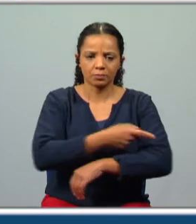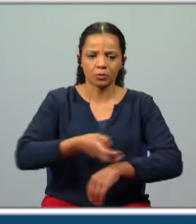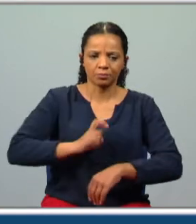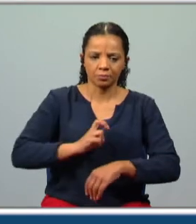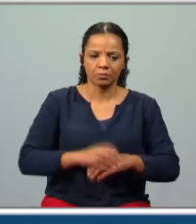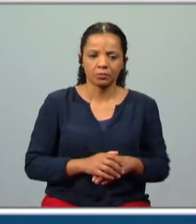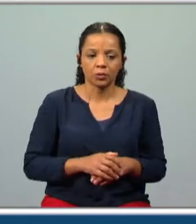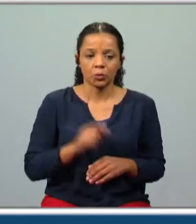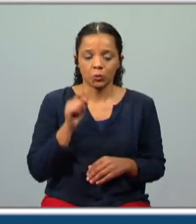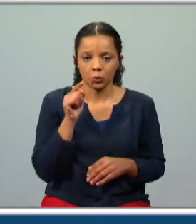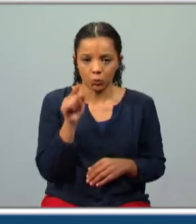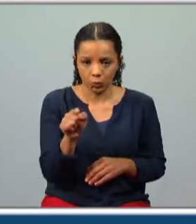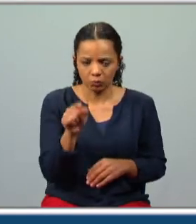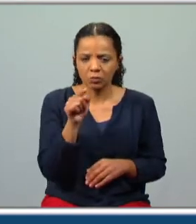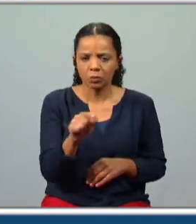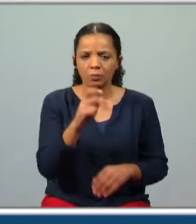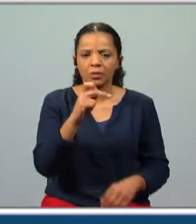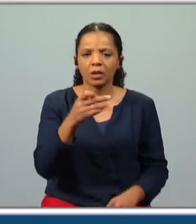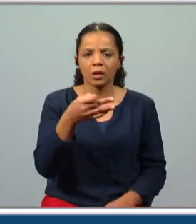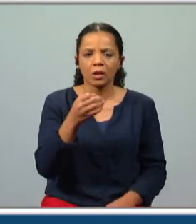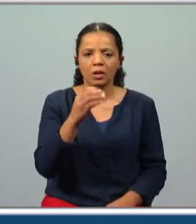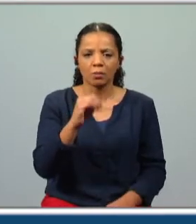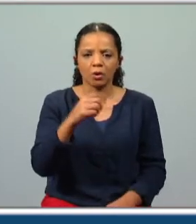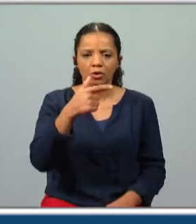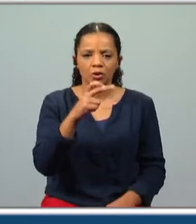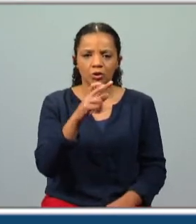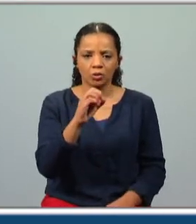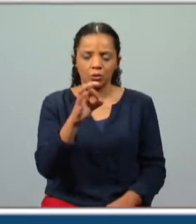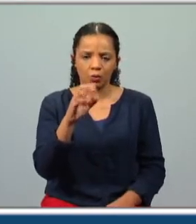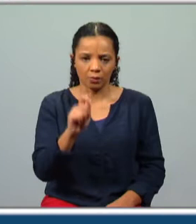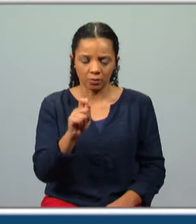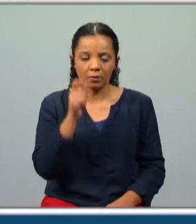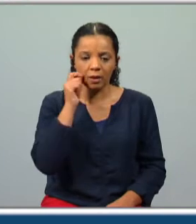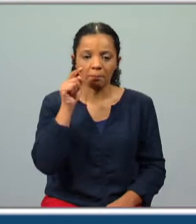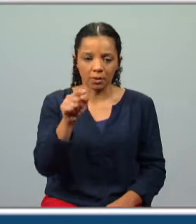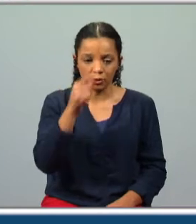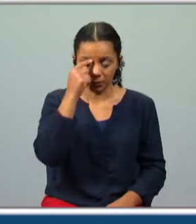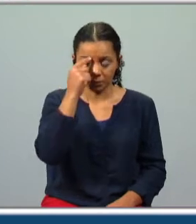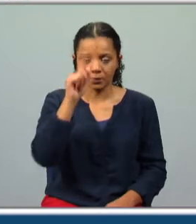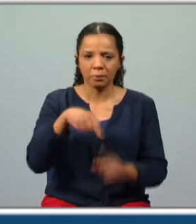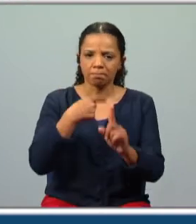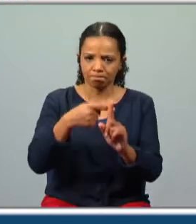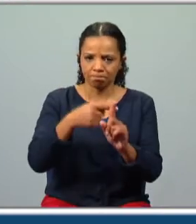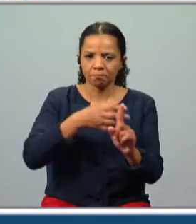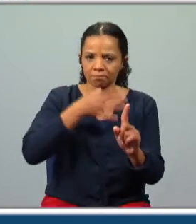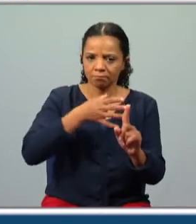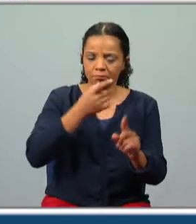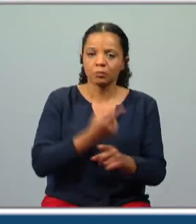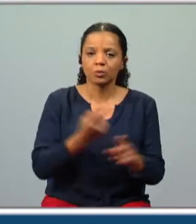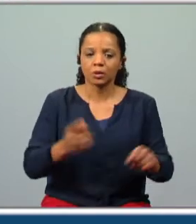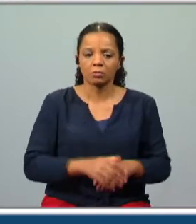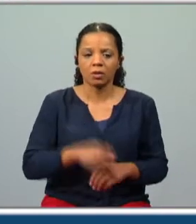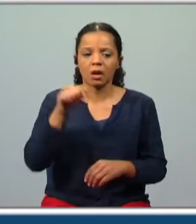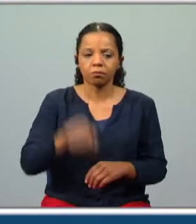tu portanto temos ali a apóstrofe aqueles a quem ele se dirige e temos um elogio porque ele não